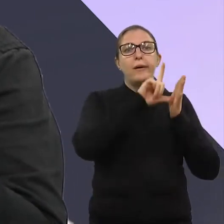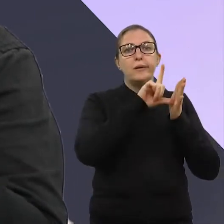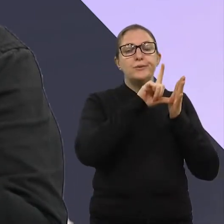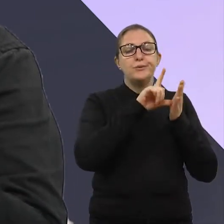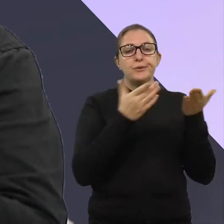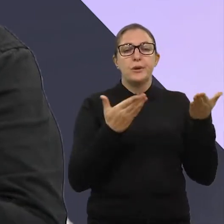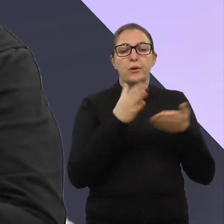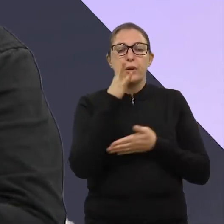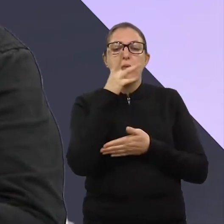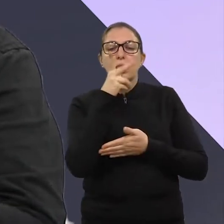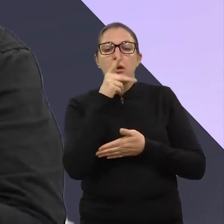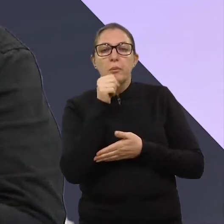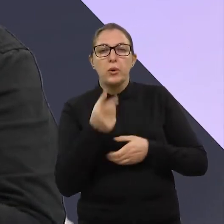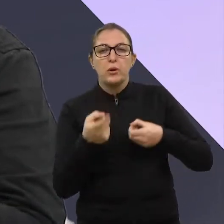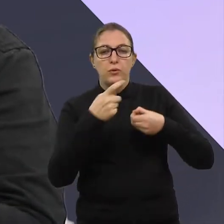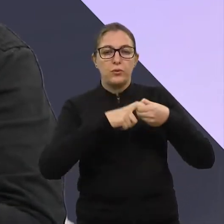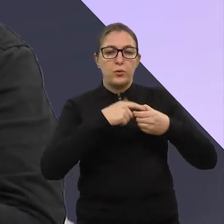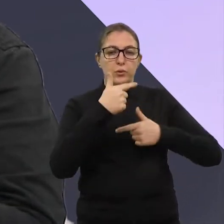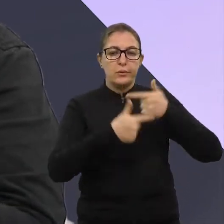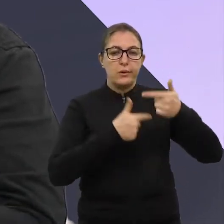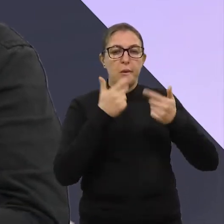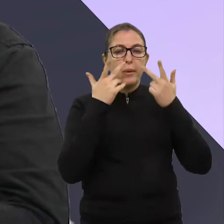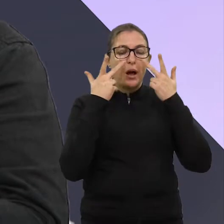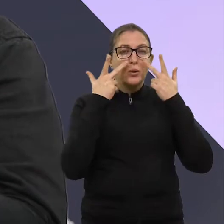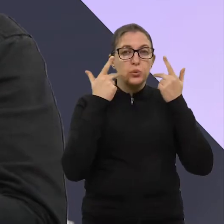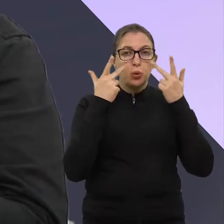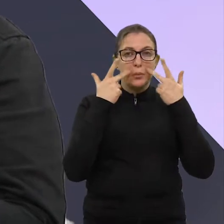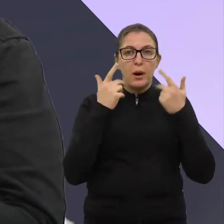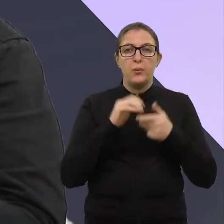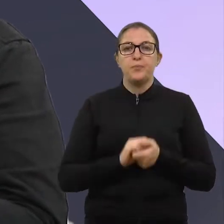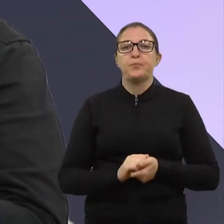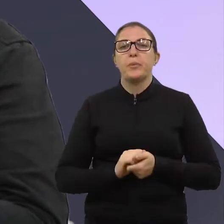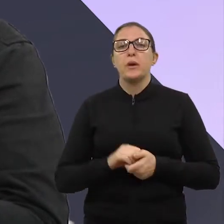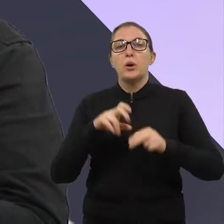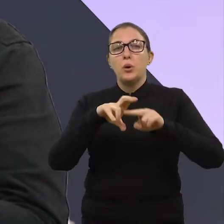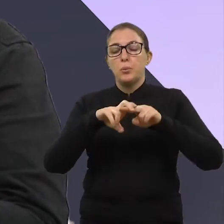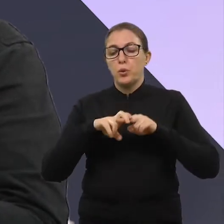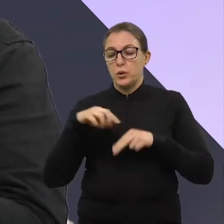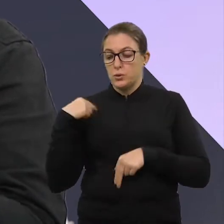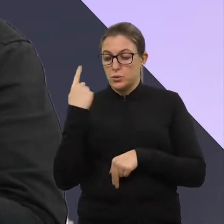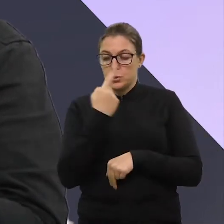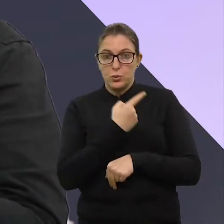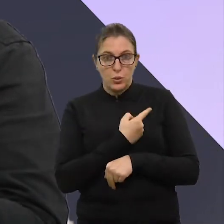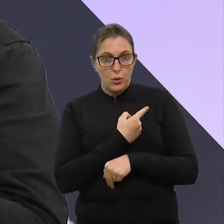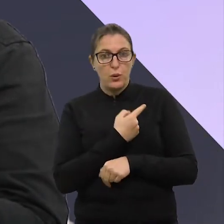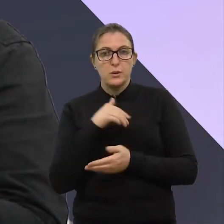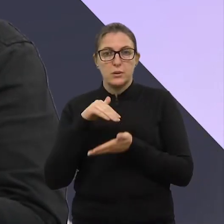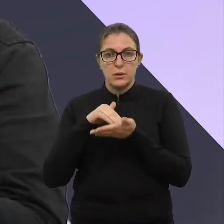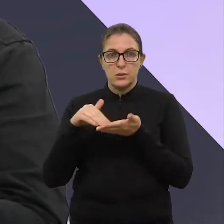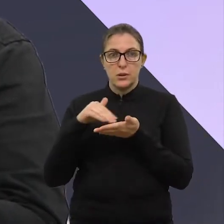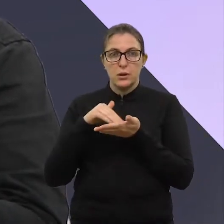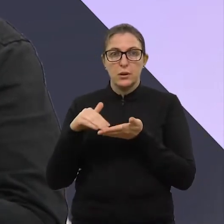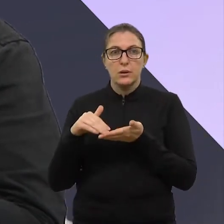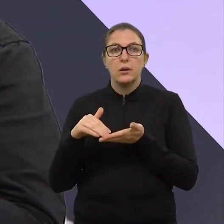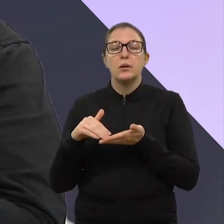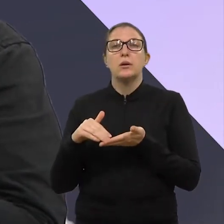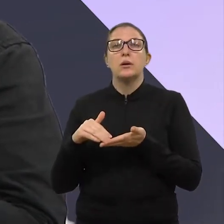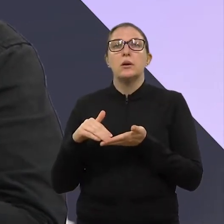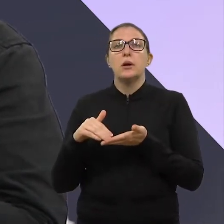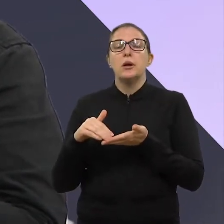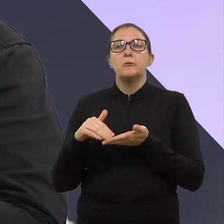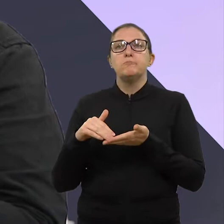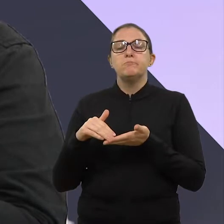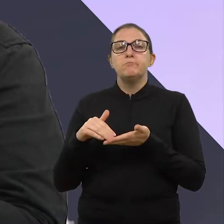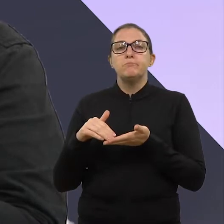esse cenário para nós nos coloca numa condição da qual eu me animo muito, né?